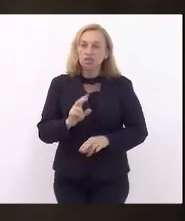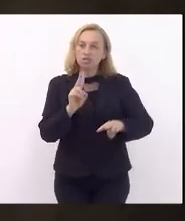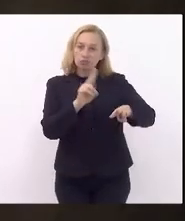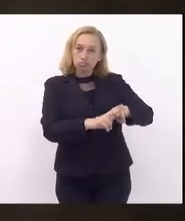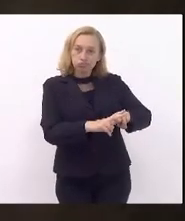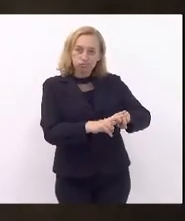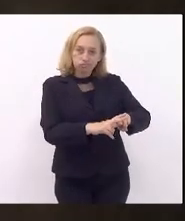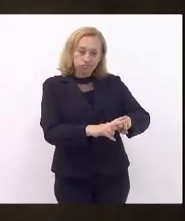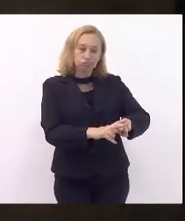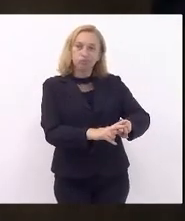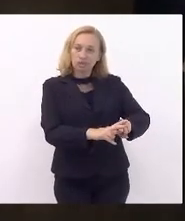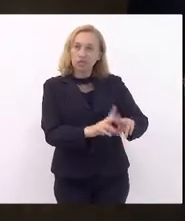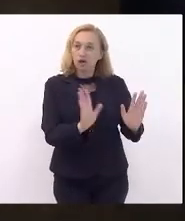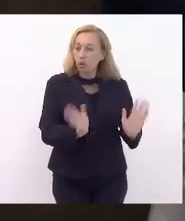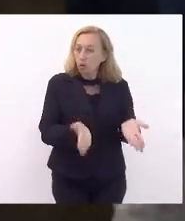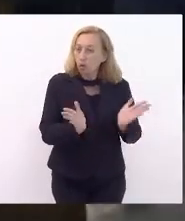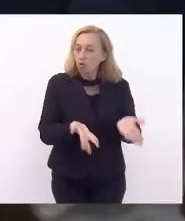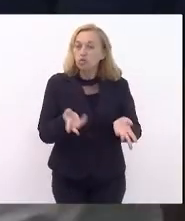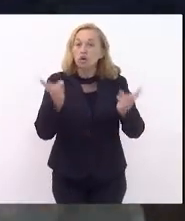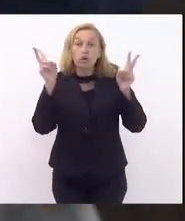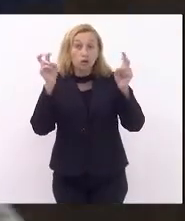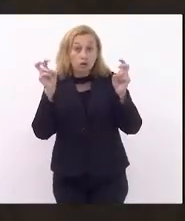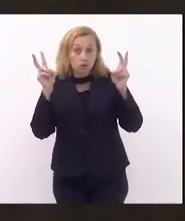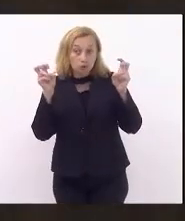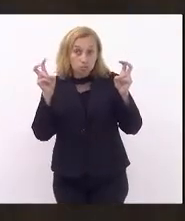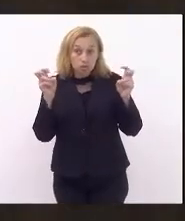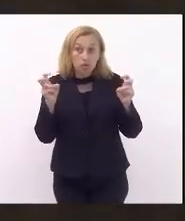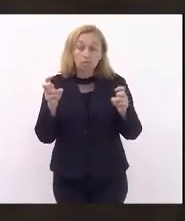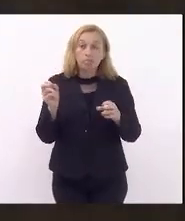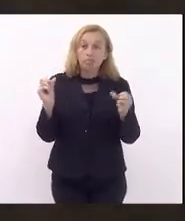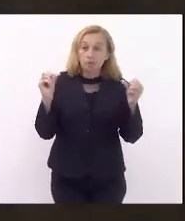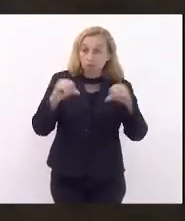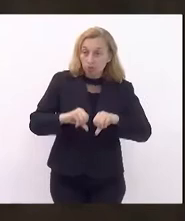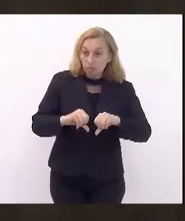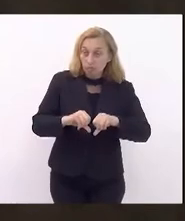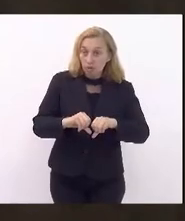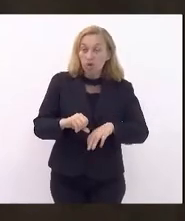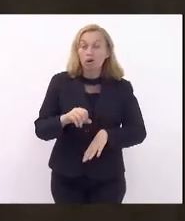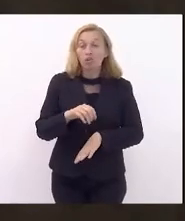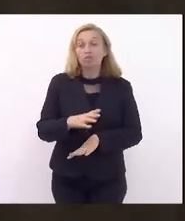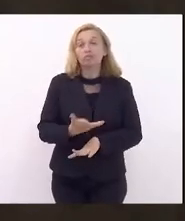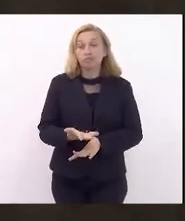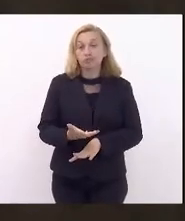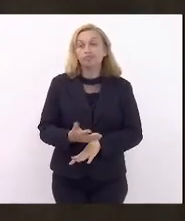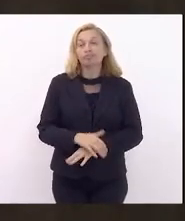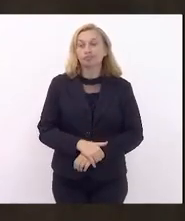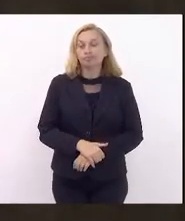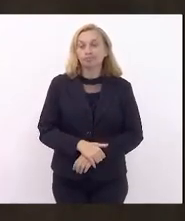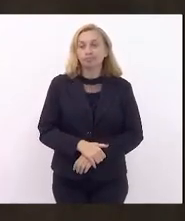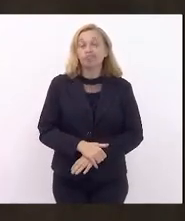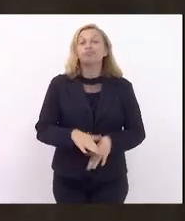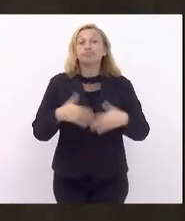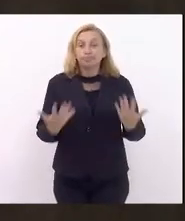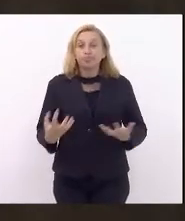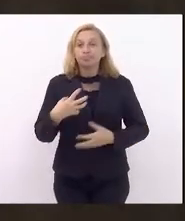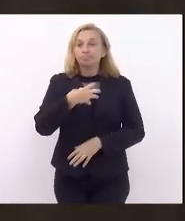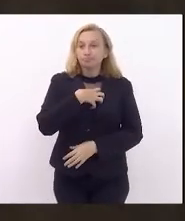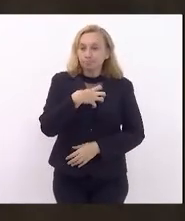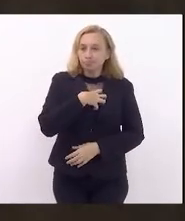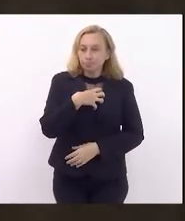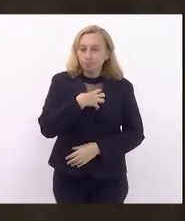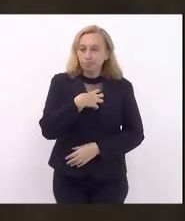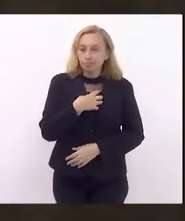liberdade e hoje a situação ainda é mais caótica. Então, nesse sentido,